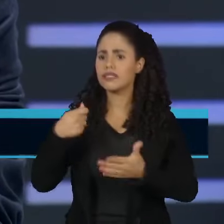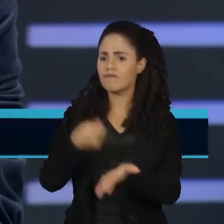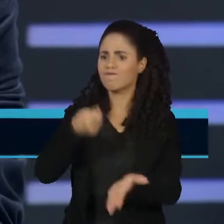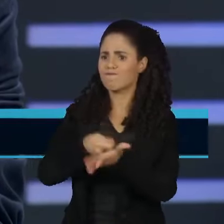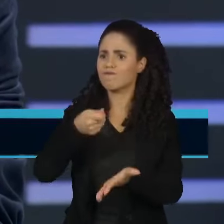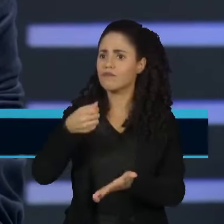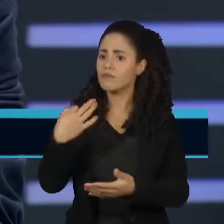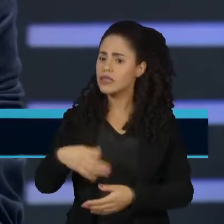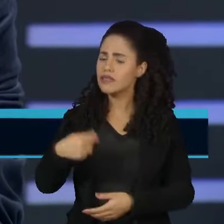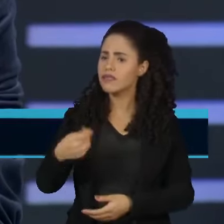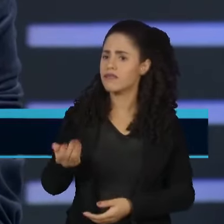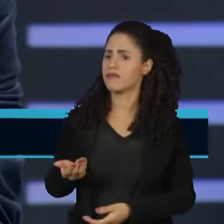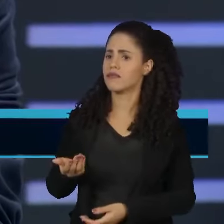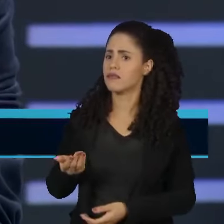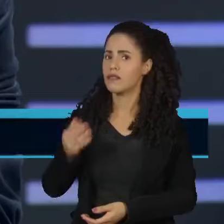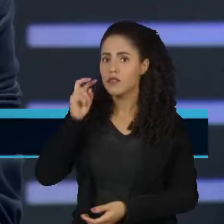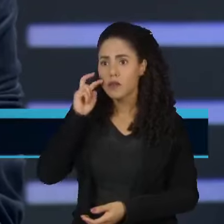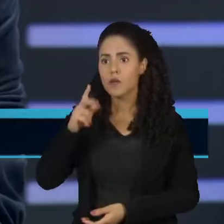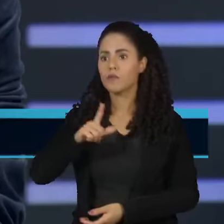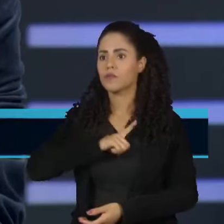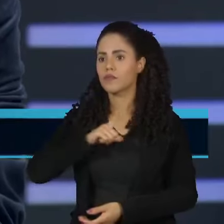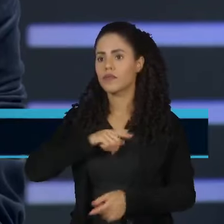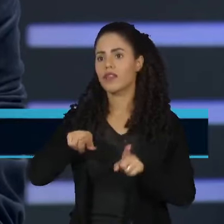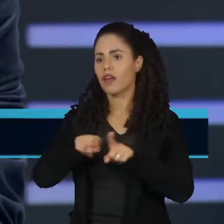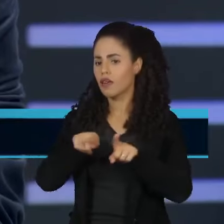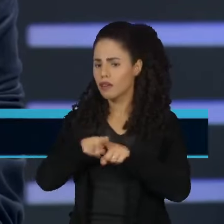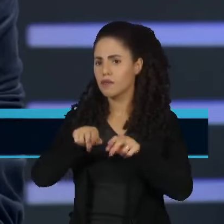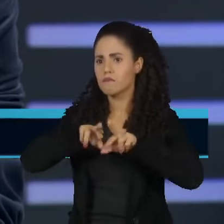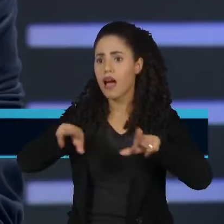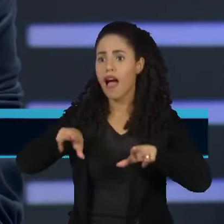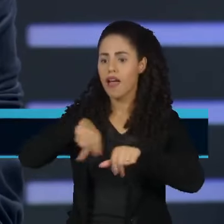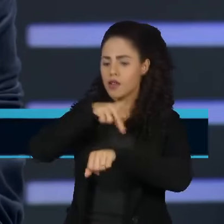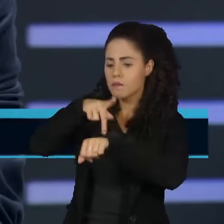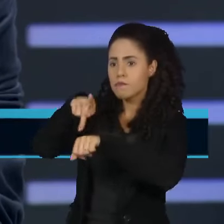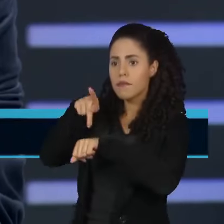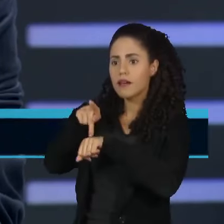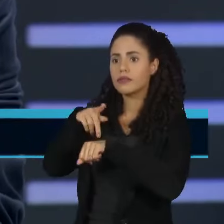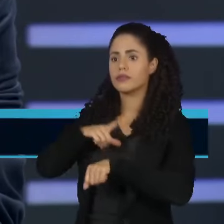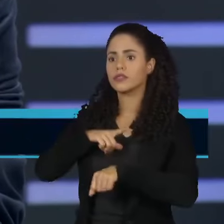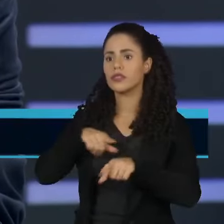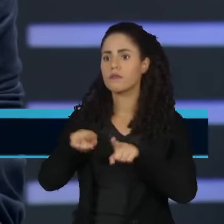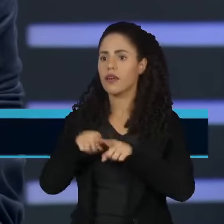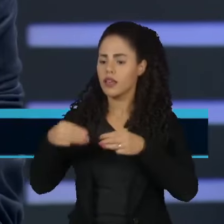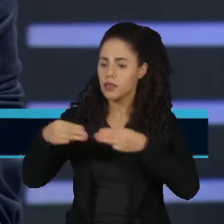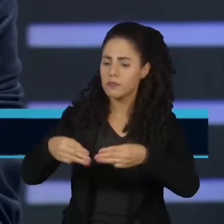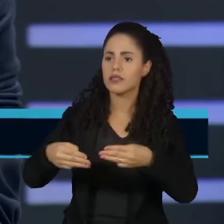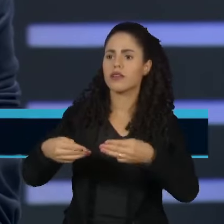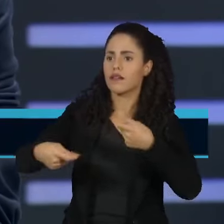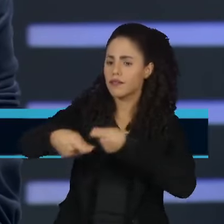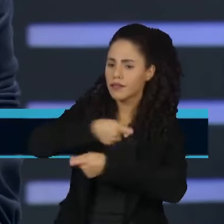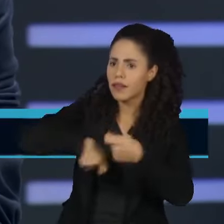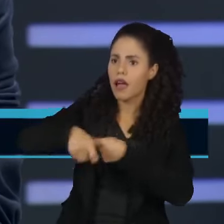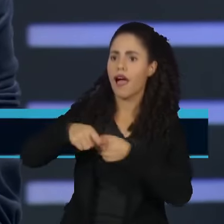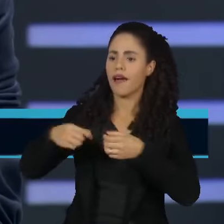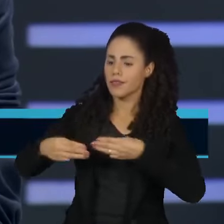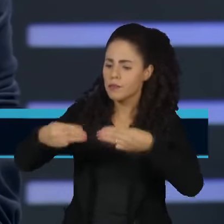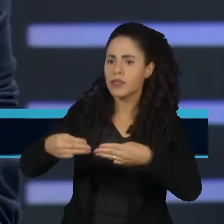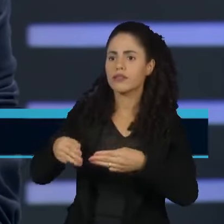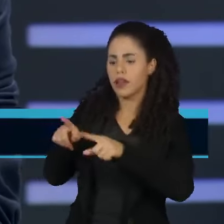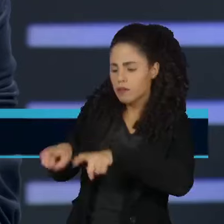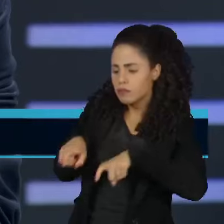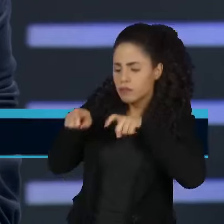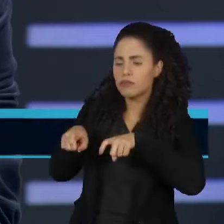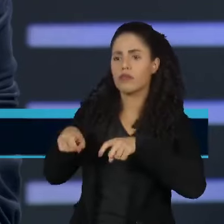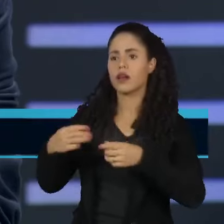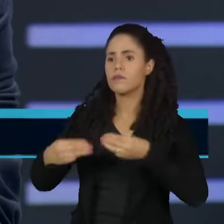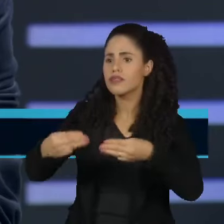comércio exterior brasileiro. Temos para isso a PECs, temos para isso o Ministério da Agricultura. Ou seja, nós temos elementos, temos quadros